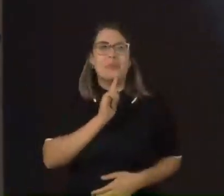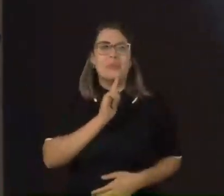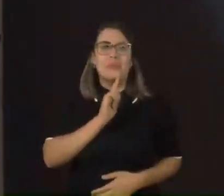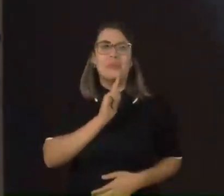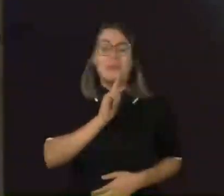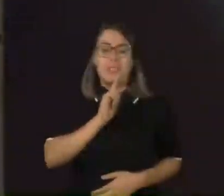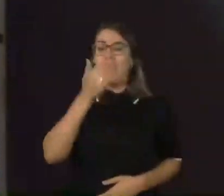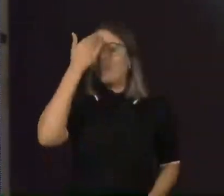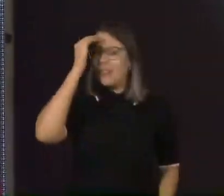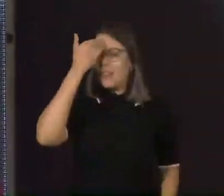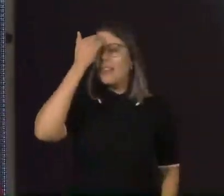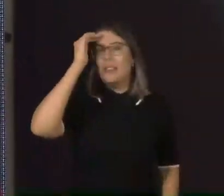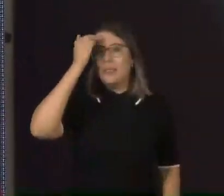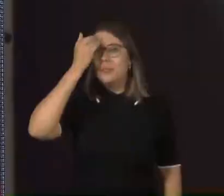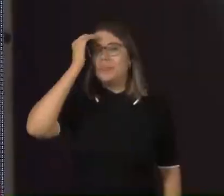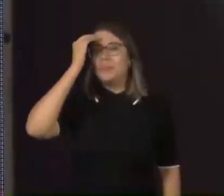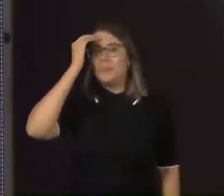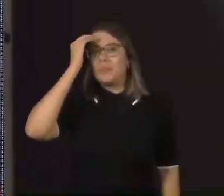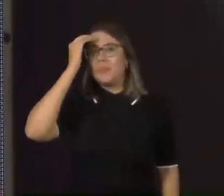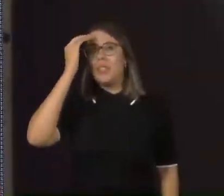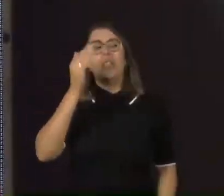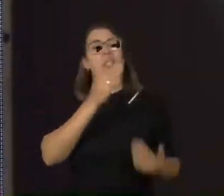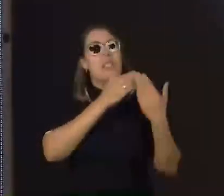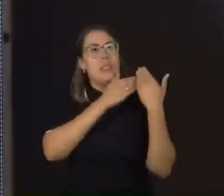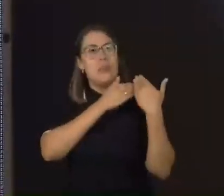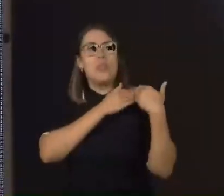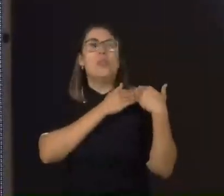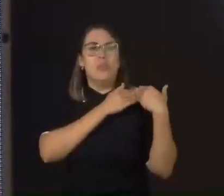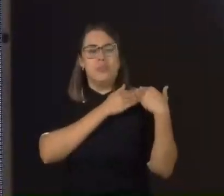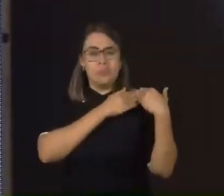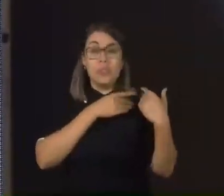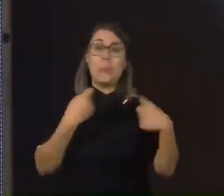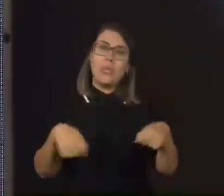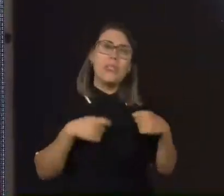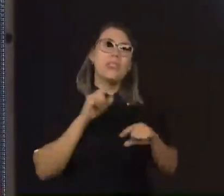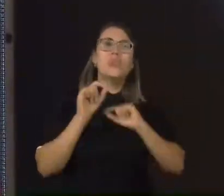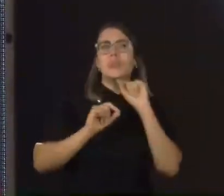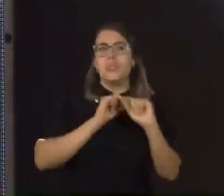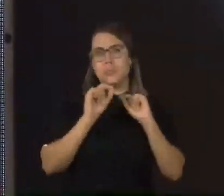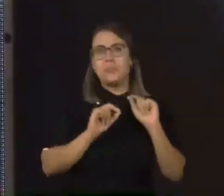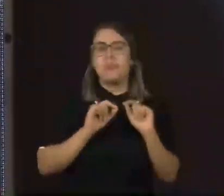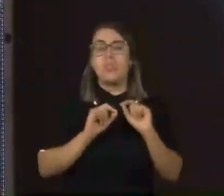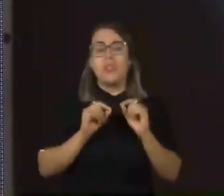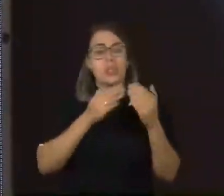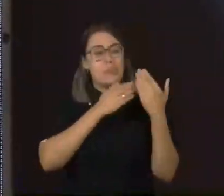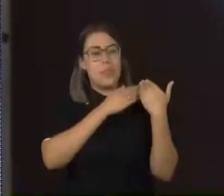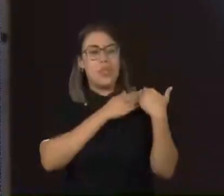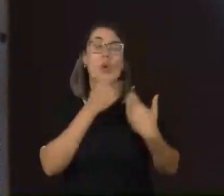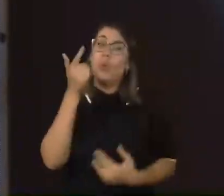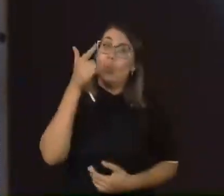crianças entendam essa questão do respeito próprio, elas também aprendem a respeitar o outro.